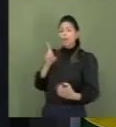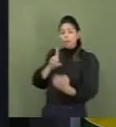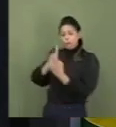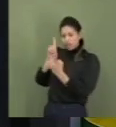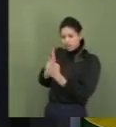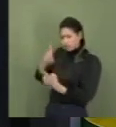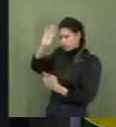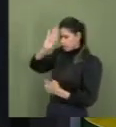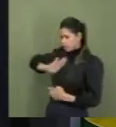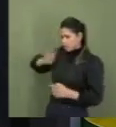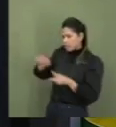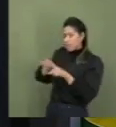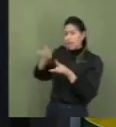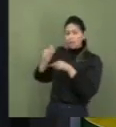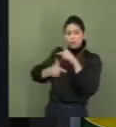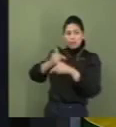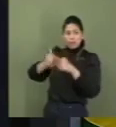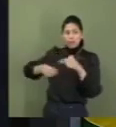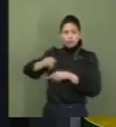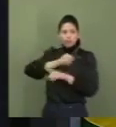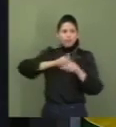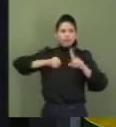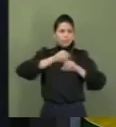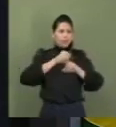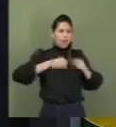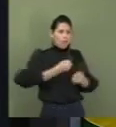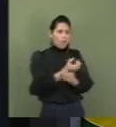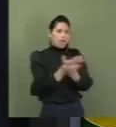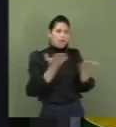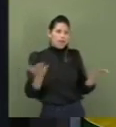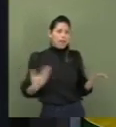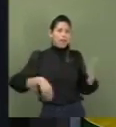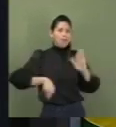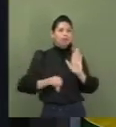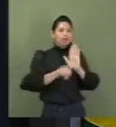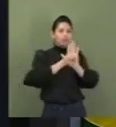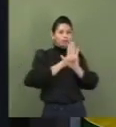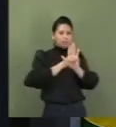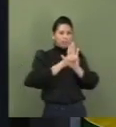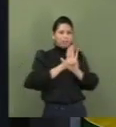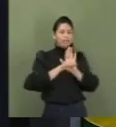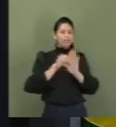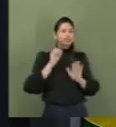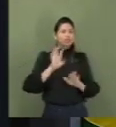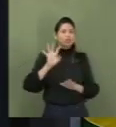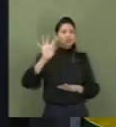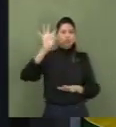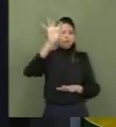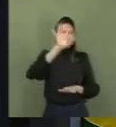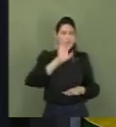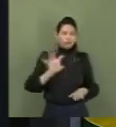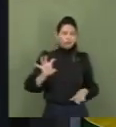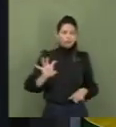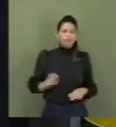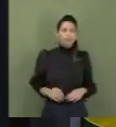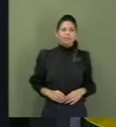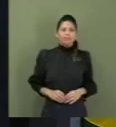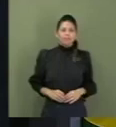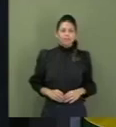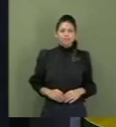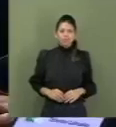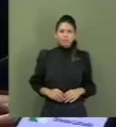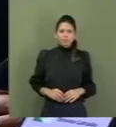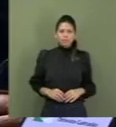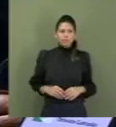e as ações sociais oferecidas pelo SESC-SENAC por todo o Brasil. Senhoras senadoras, senhores